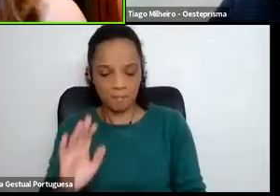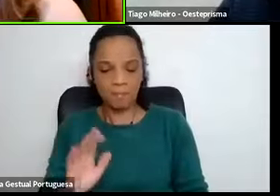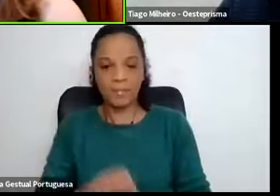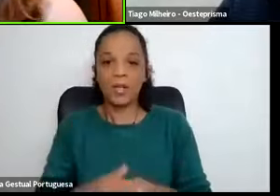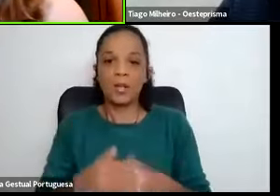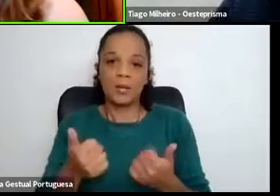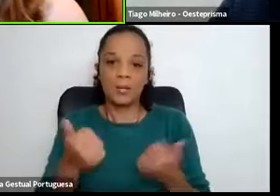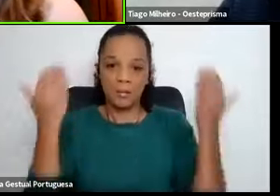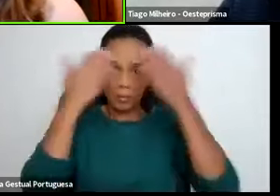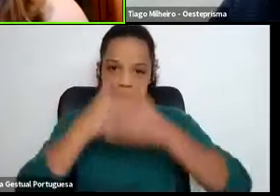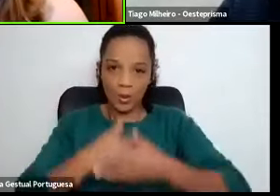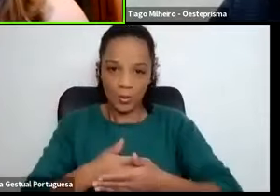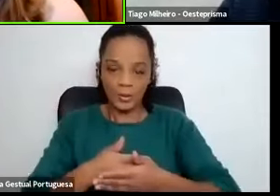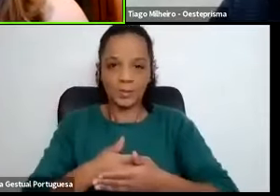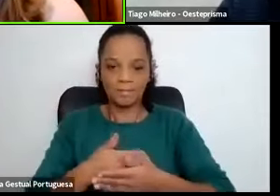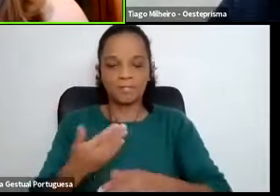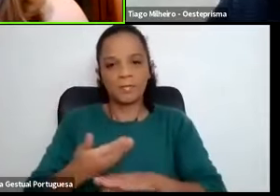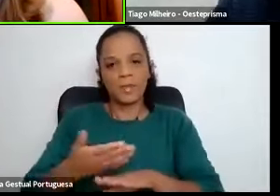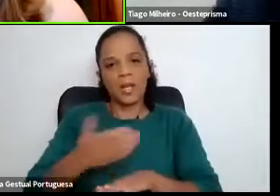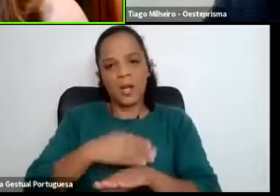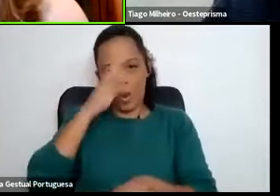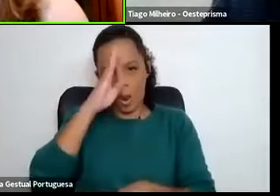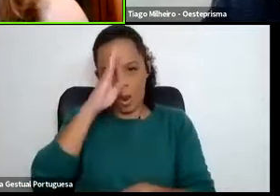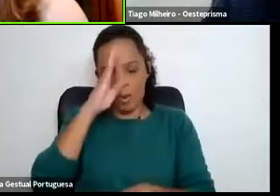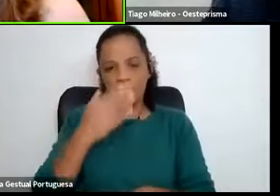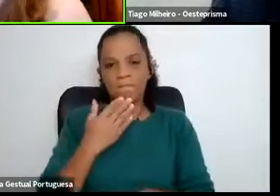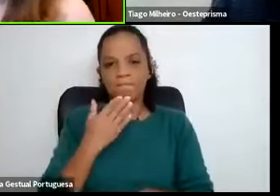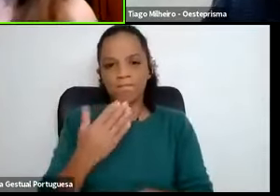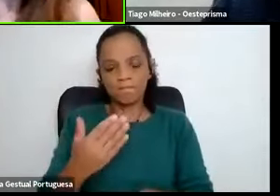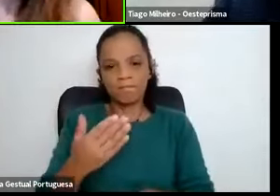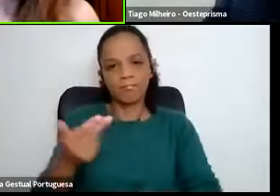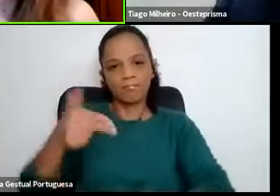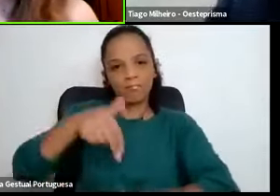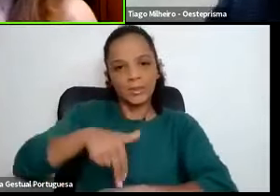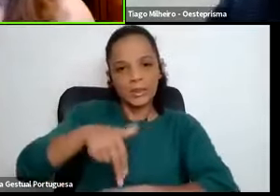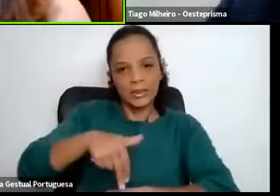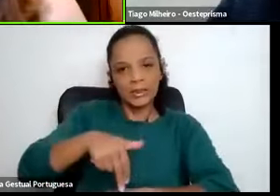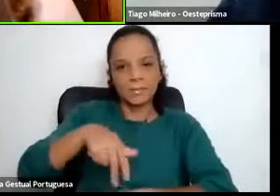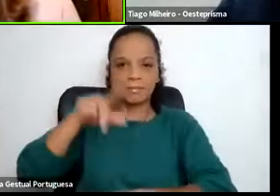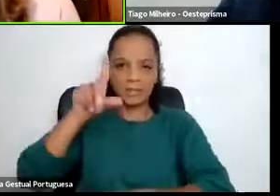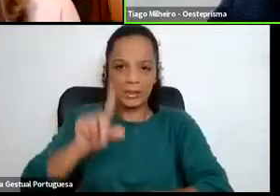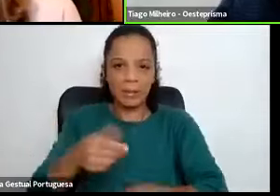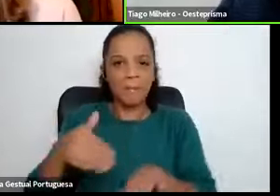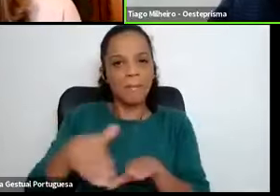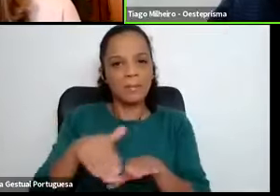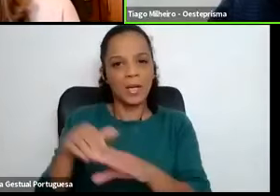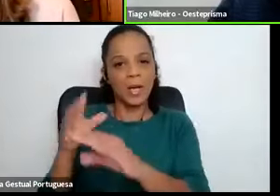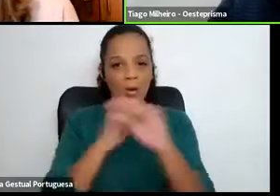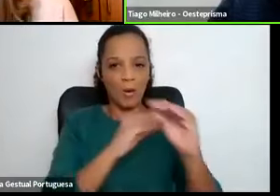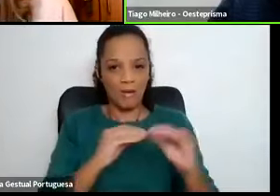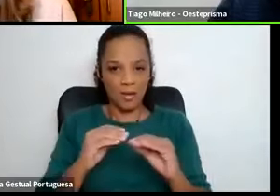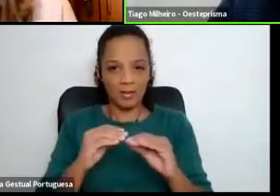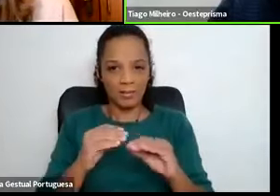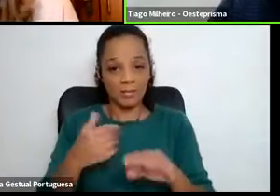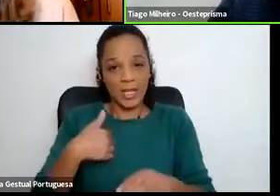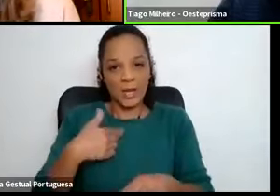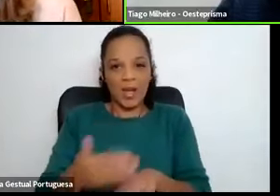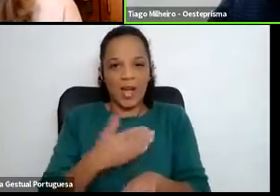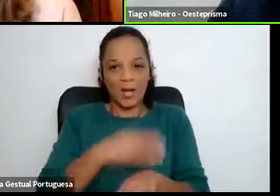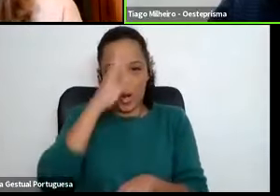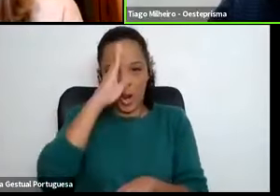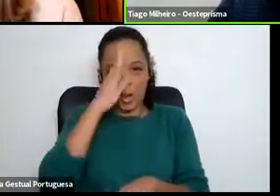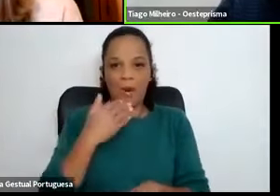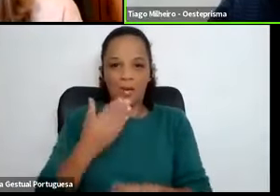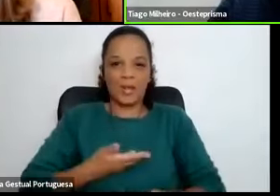presença e disponibilidade para esta conversa. Antes de mais, muito obrigado pelo